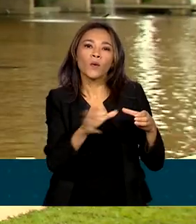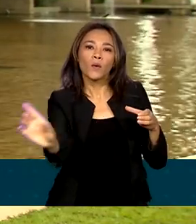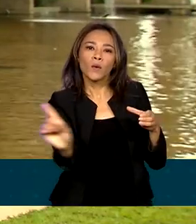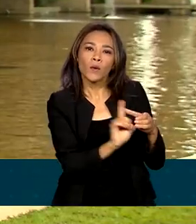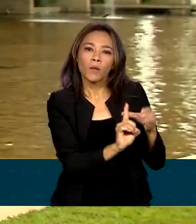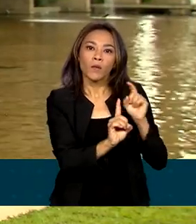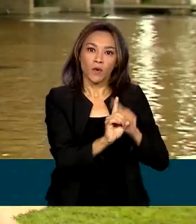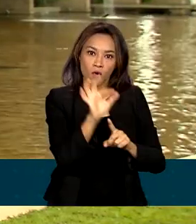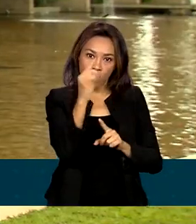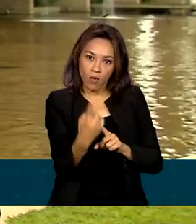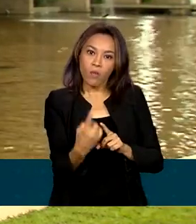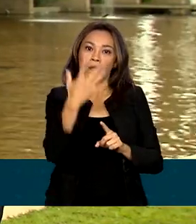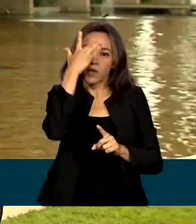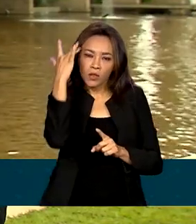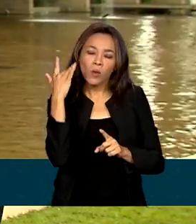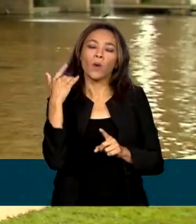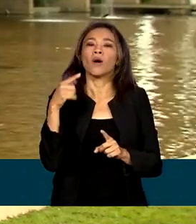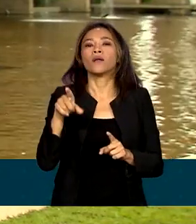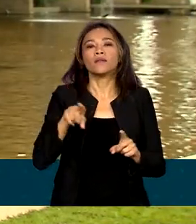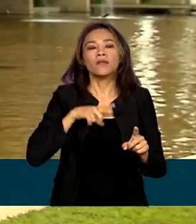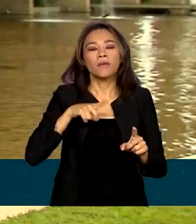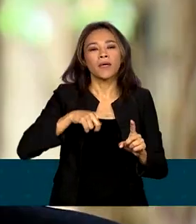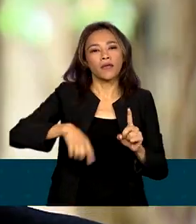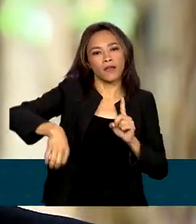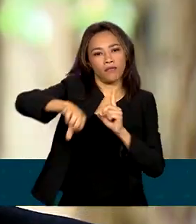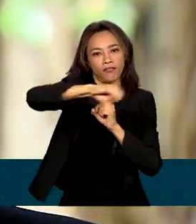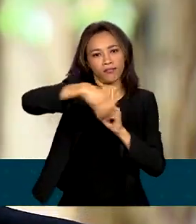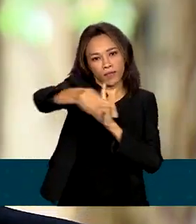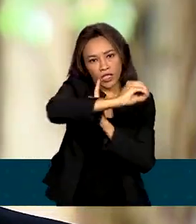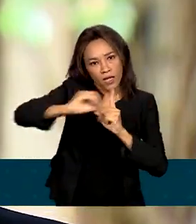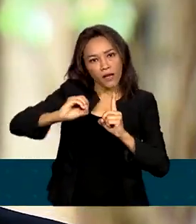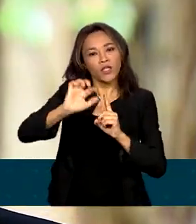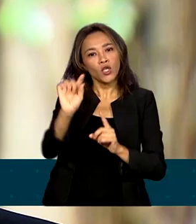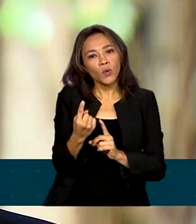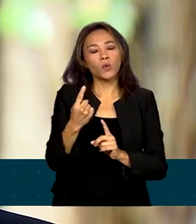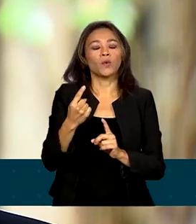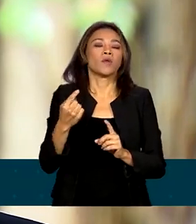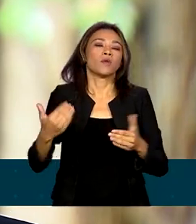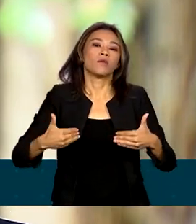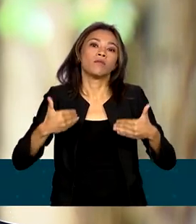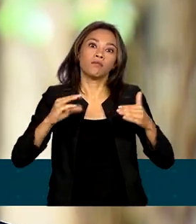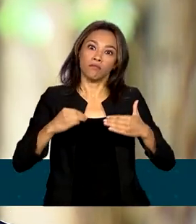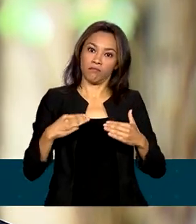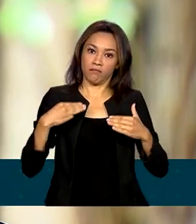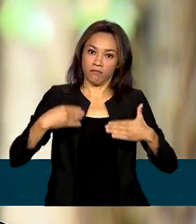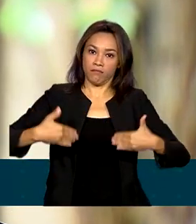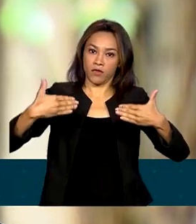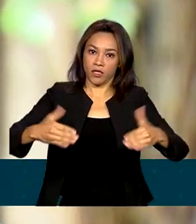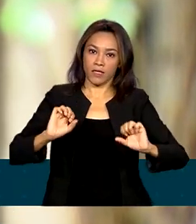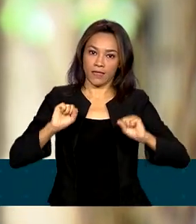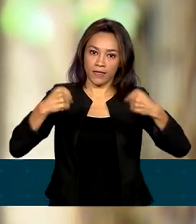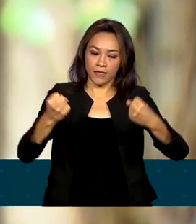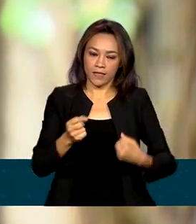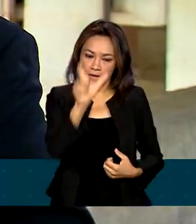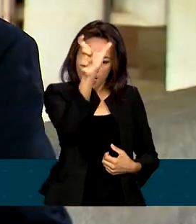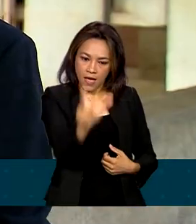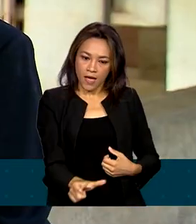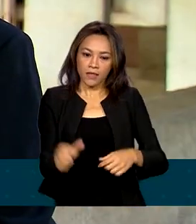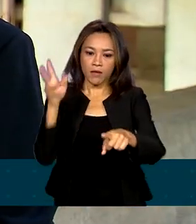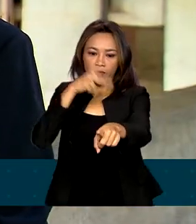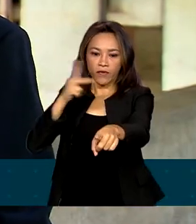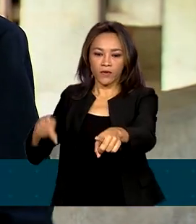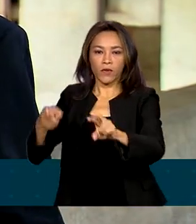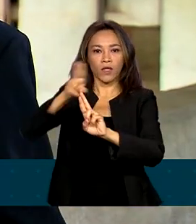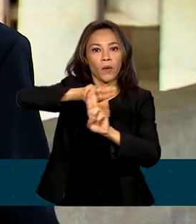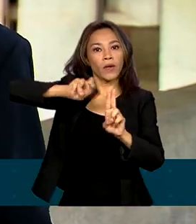anistiados e outro do Ministério da Defesa. Para a presidente da comissão, que é advogada e professora da UNB, o